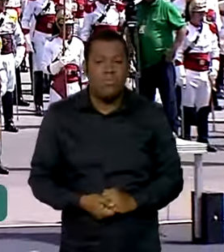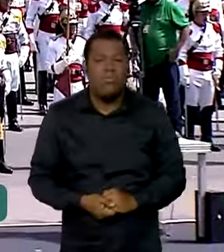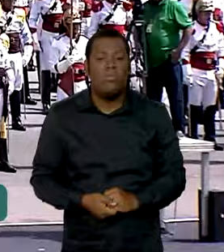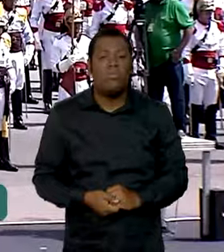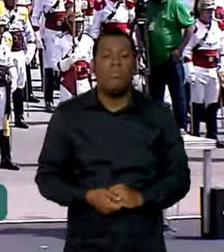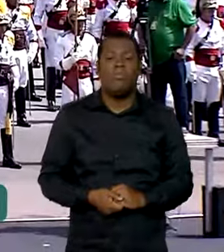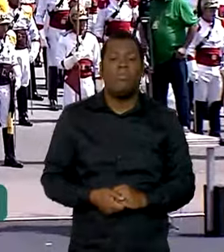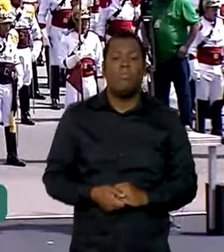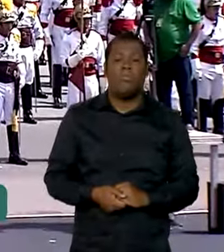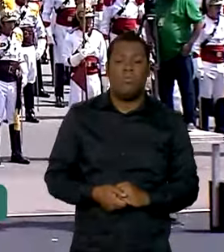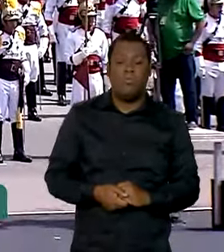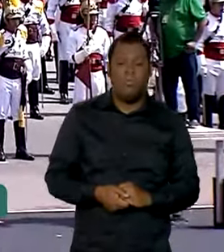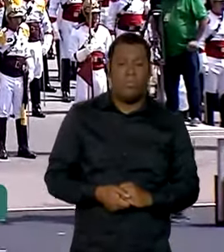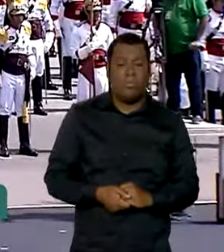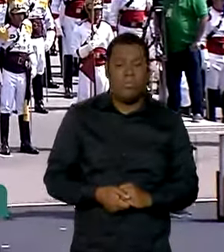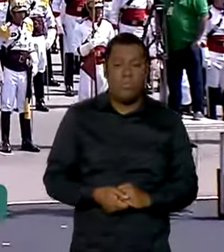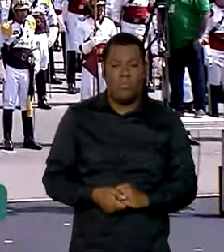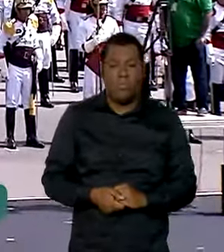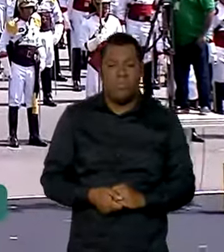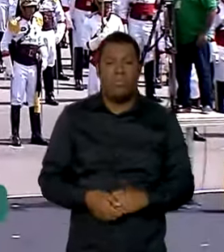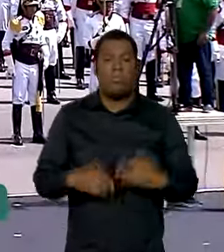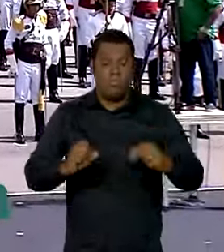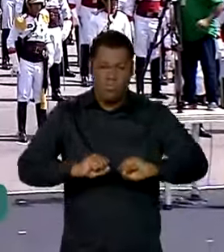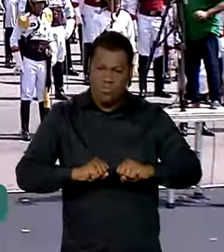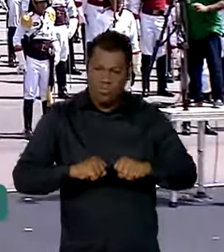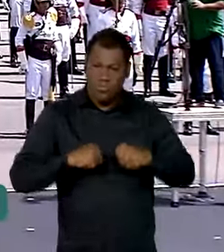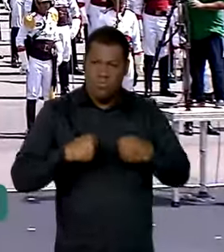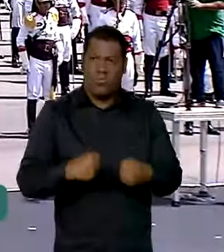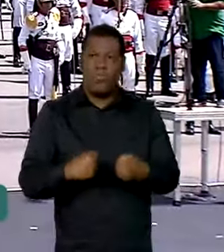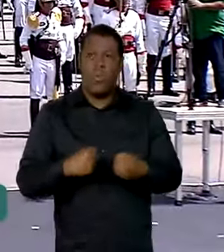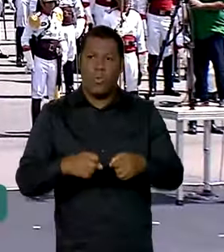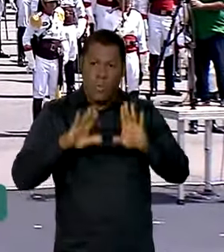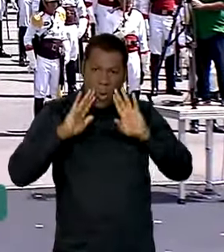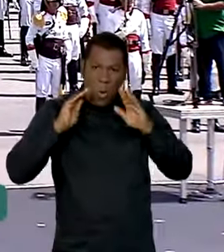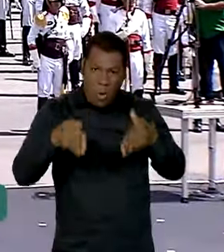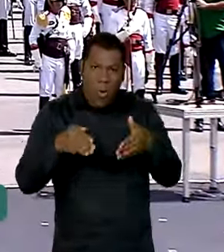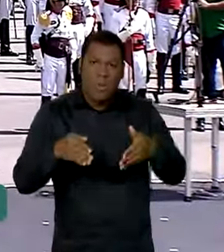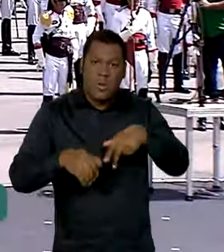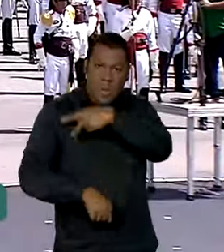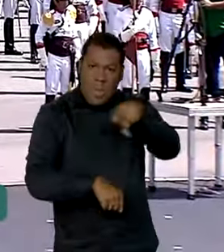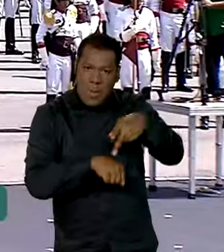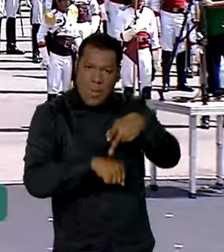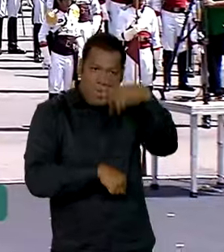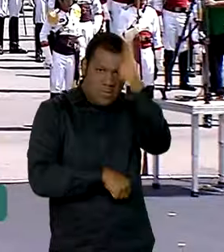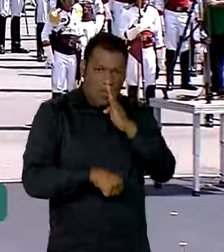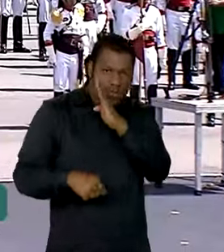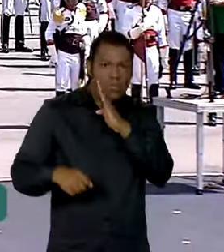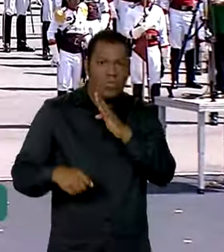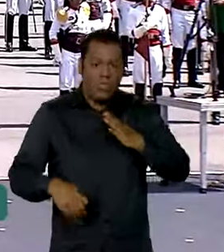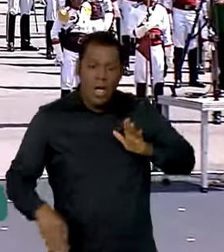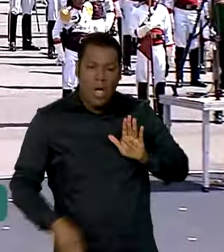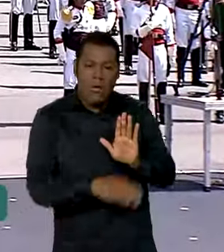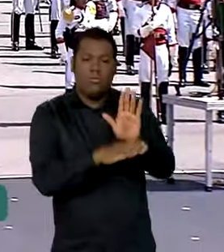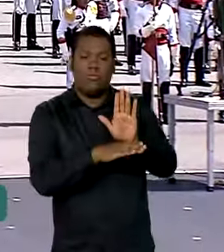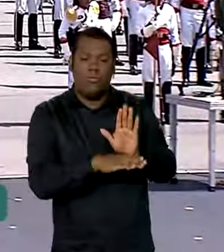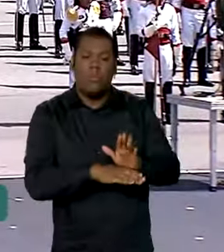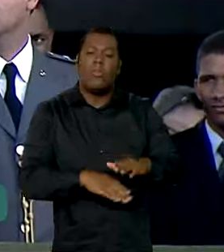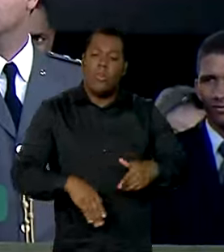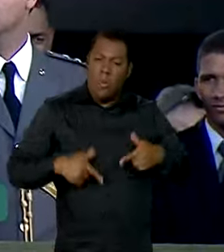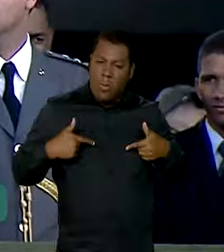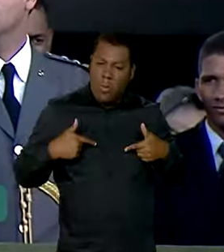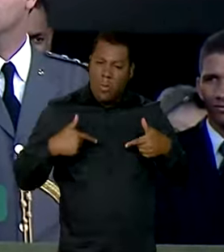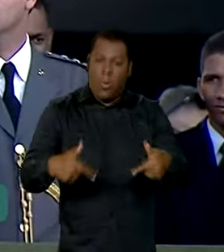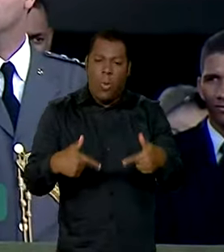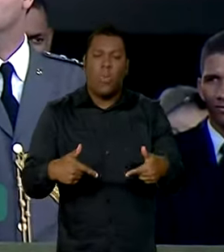e sempre será a síntese da dedicação integral ao serviço da pátria. Unidos e coesos, continuaremos sempre